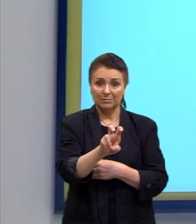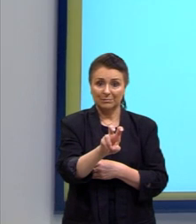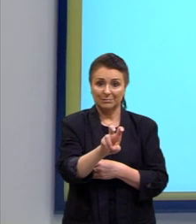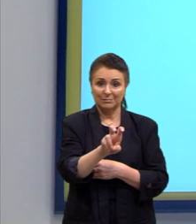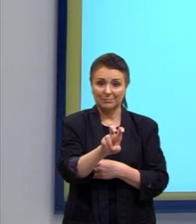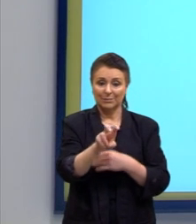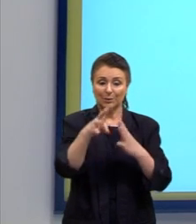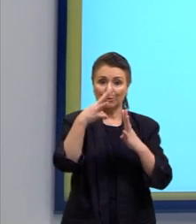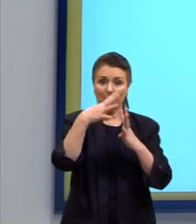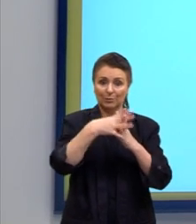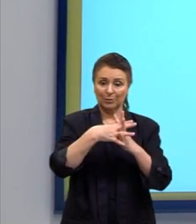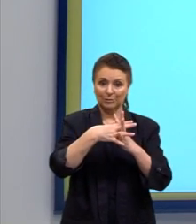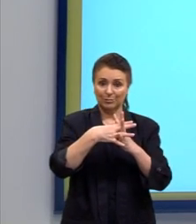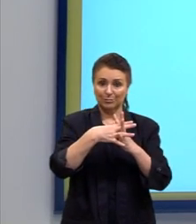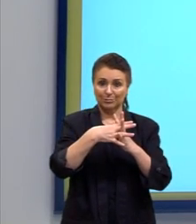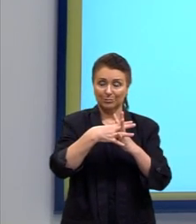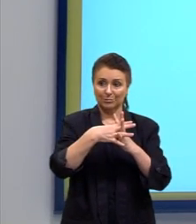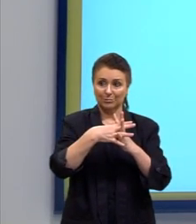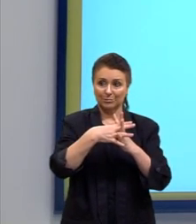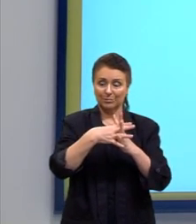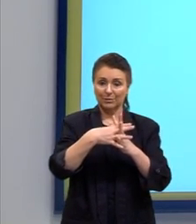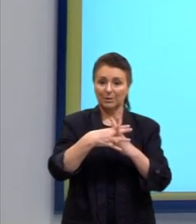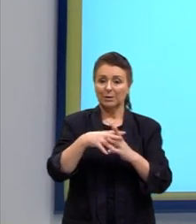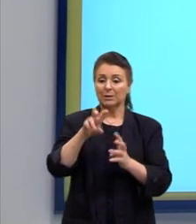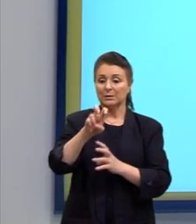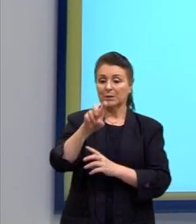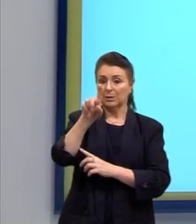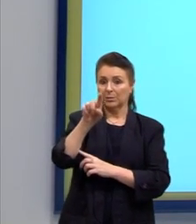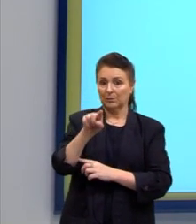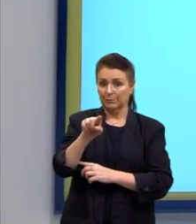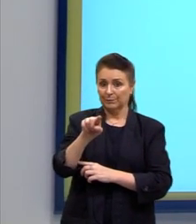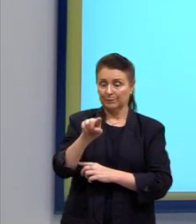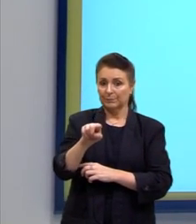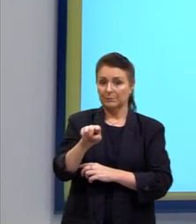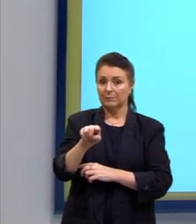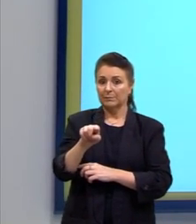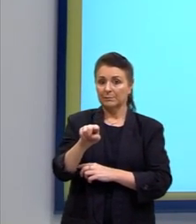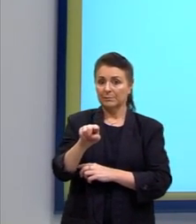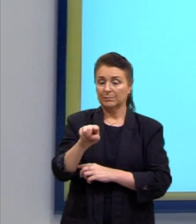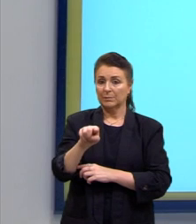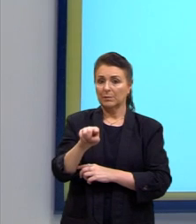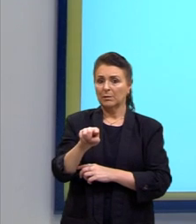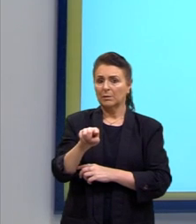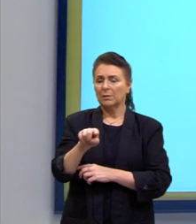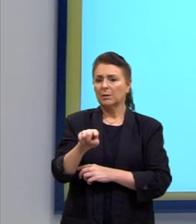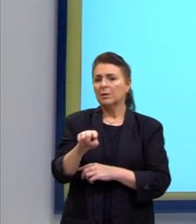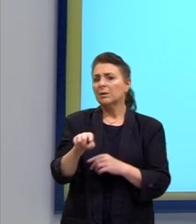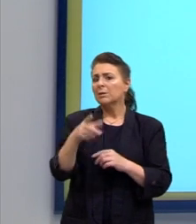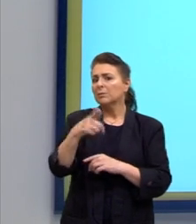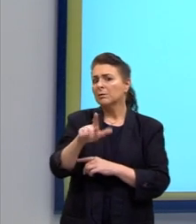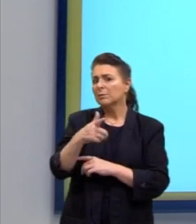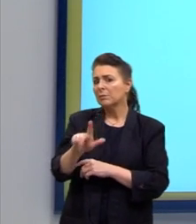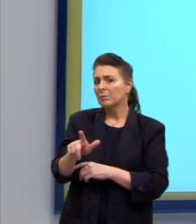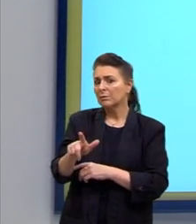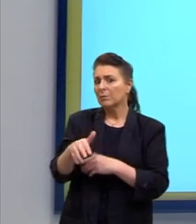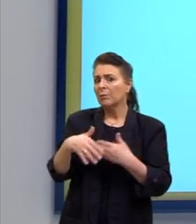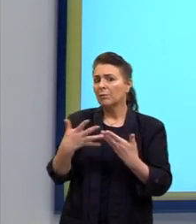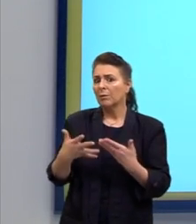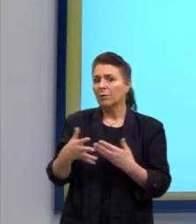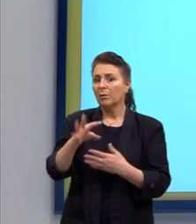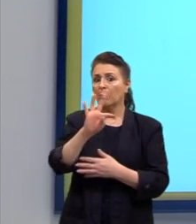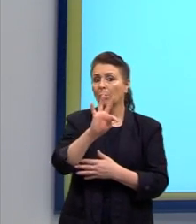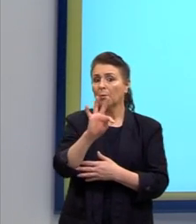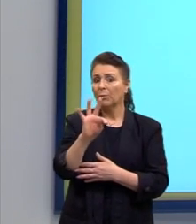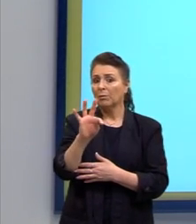consoantes. Então, fatorial de 5. Mas, quais são as repetições? O T, ele